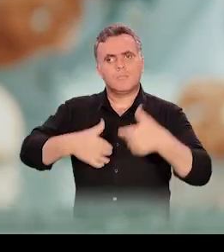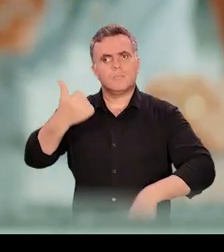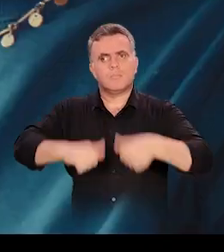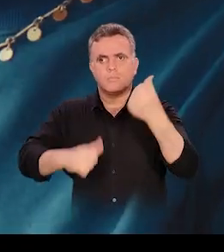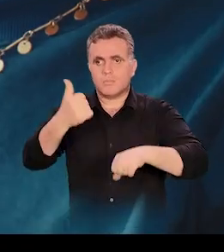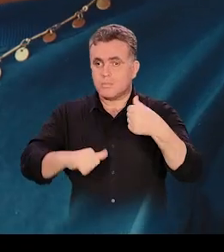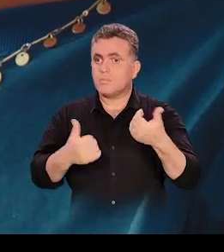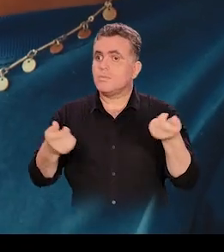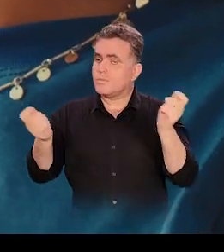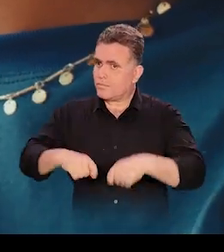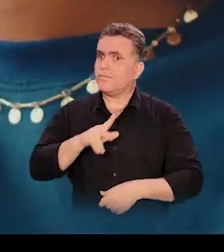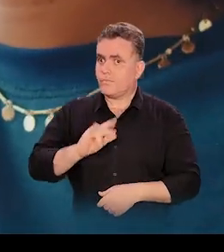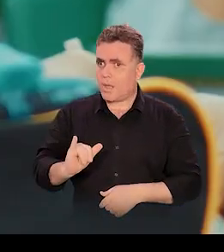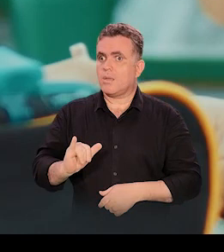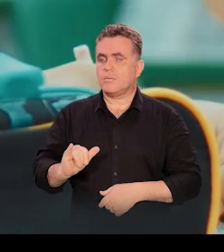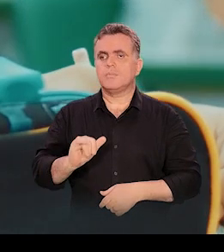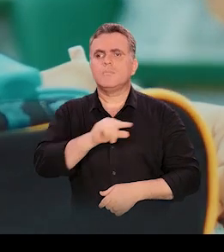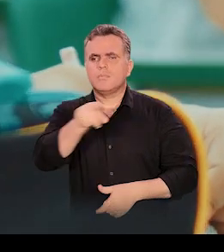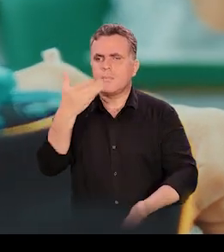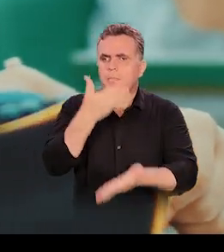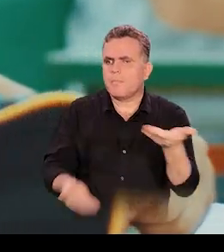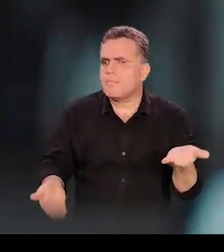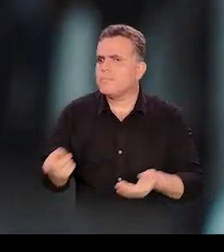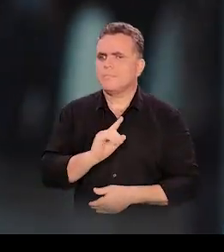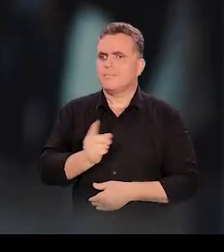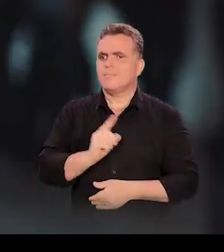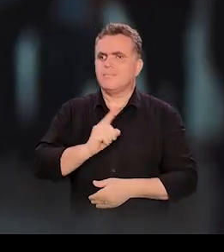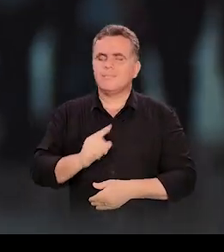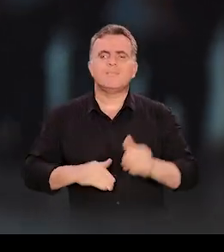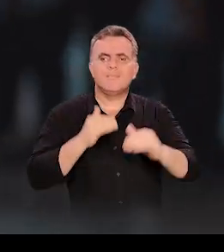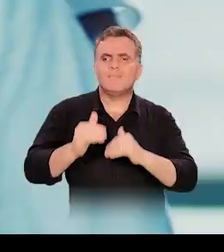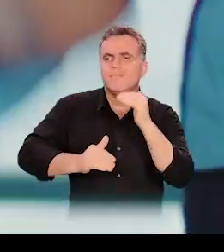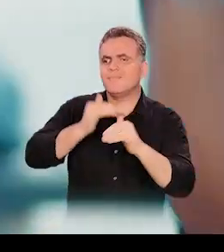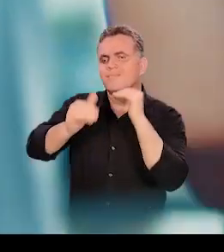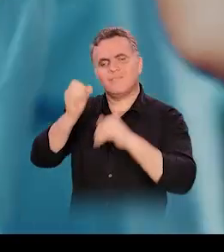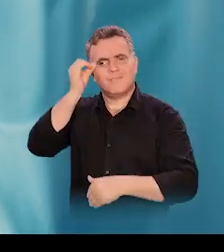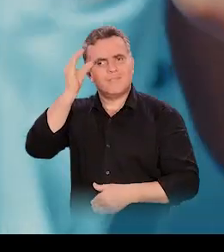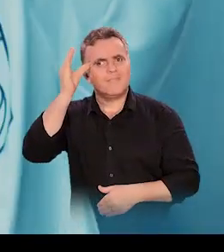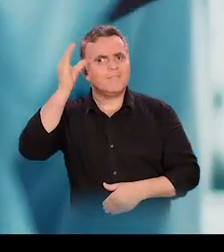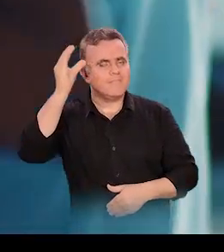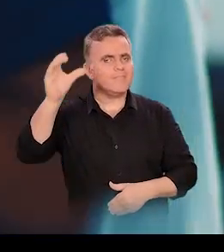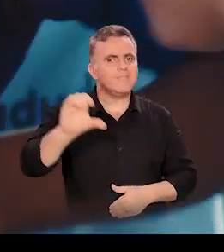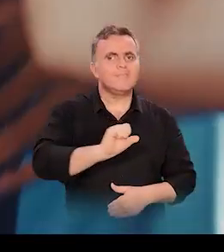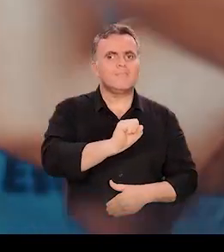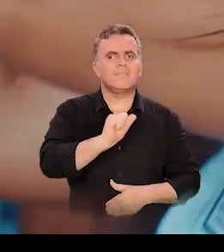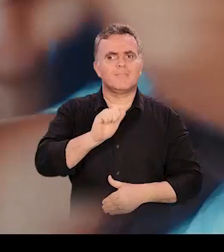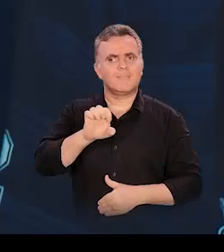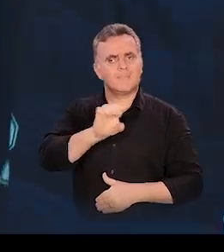fundamental e 3ª série do ensino médio serão aplicadas. Assim, ninguém fica fora do ritmo. Pra crescer, pra